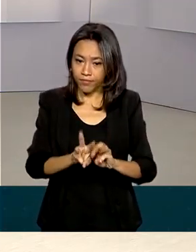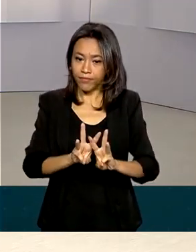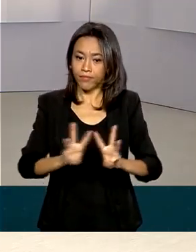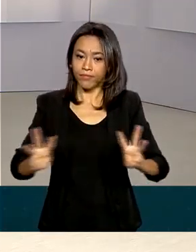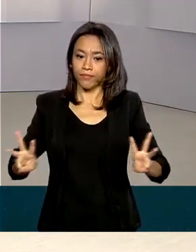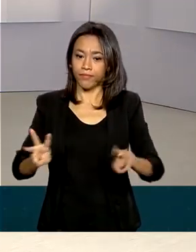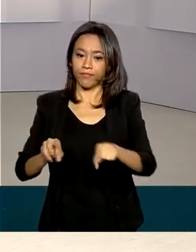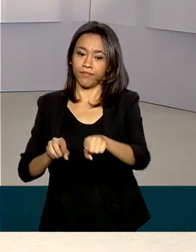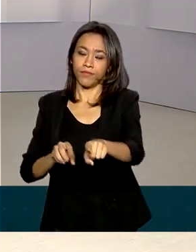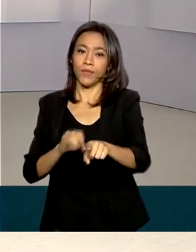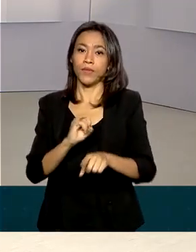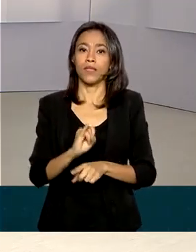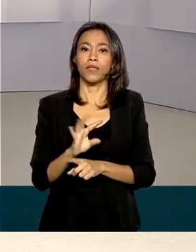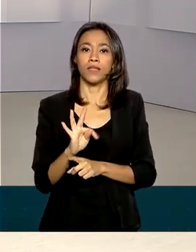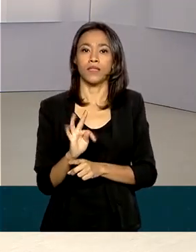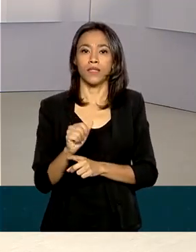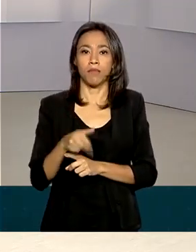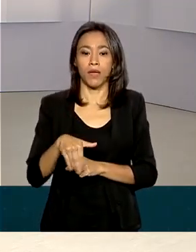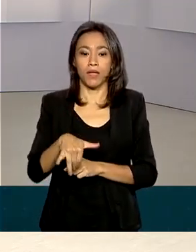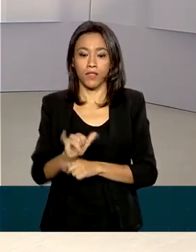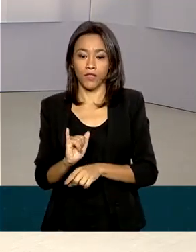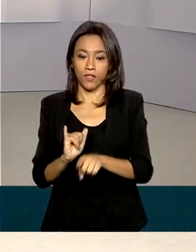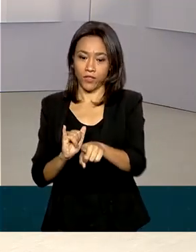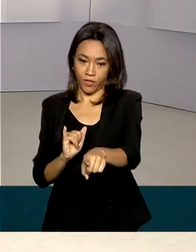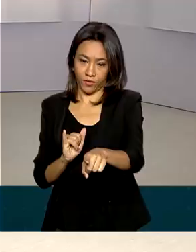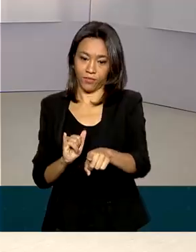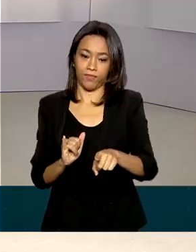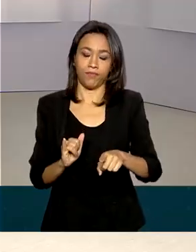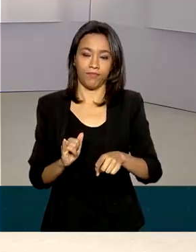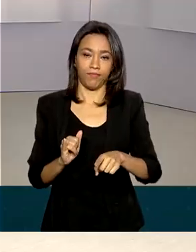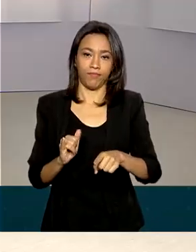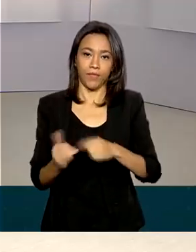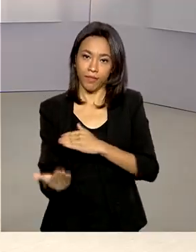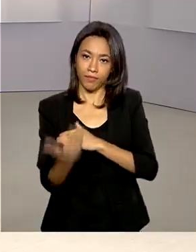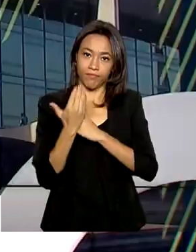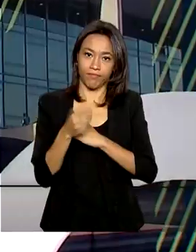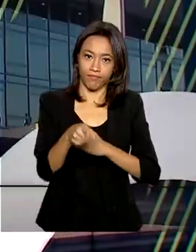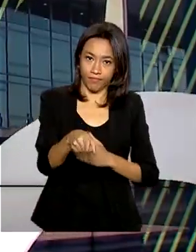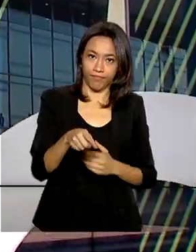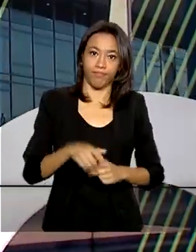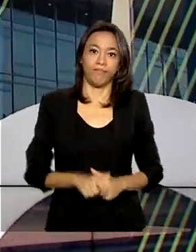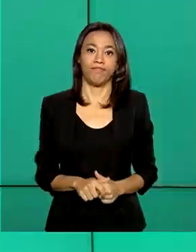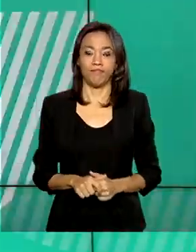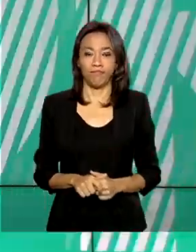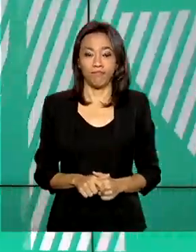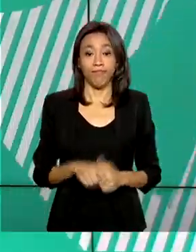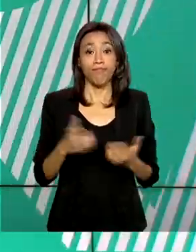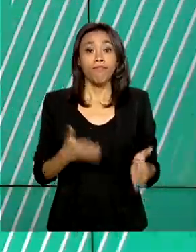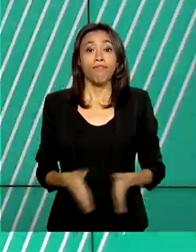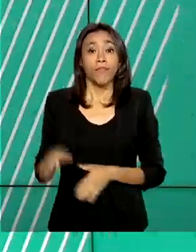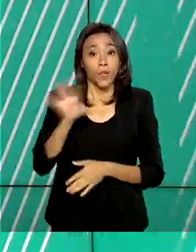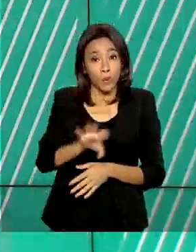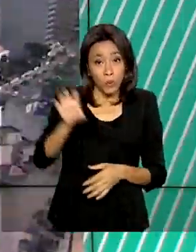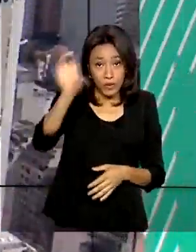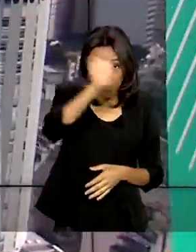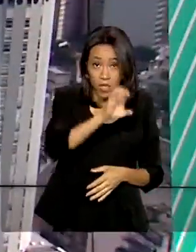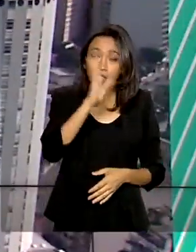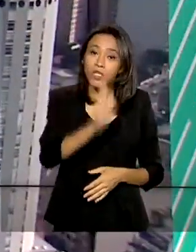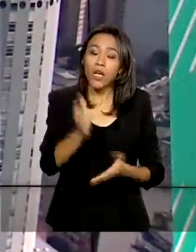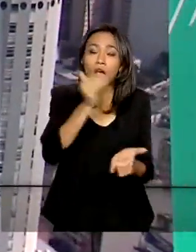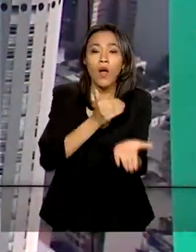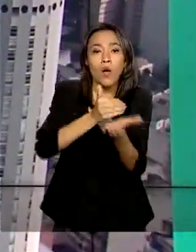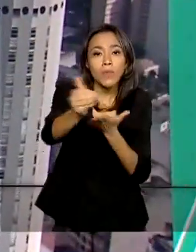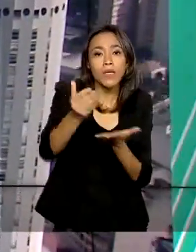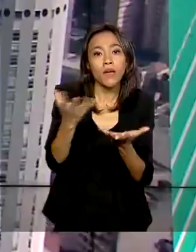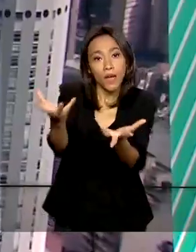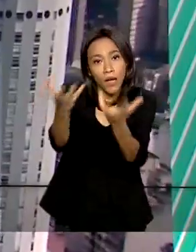O endereço é portalconsular.itamaraty.gov.br. Os estados já começaram a receber os